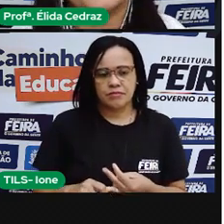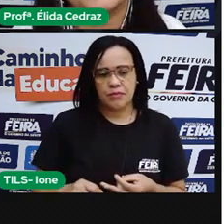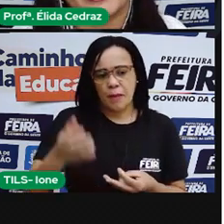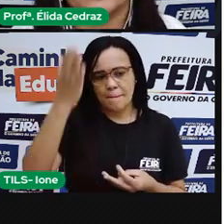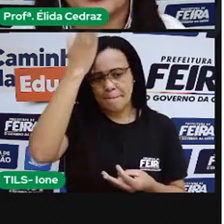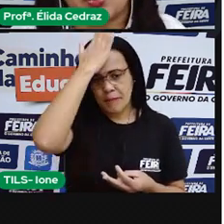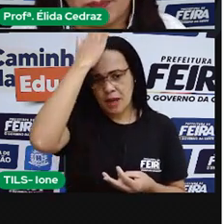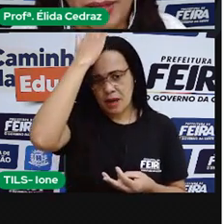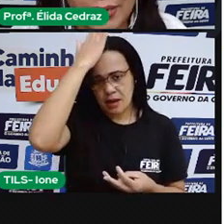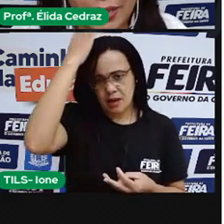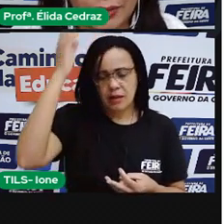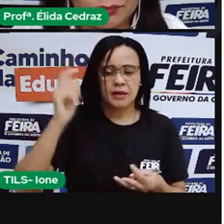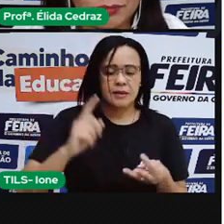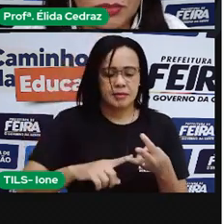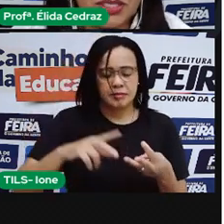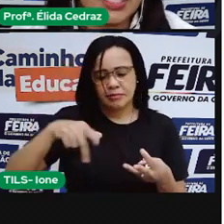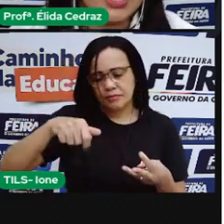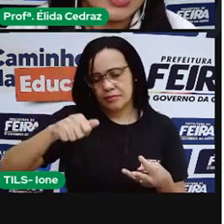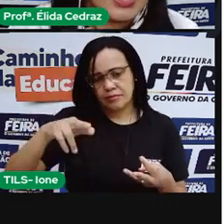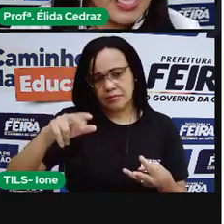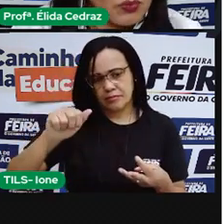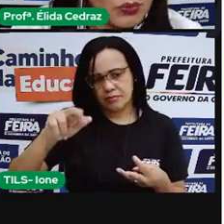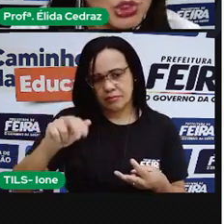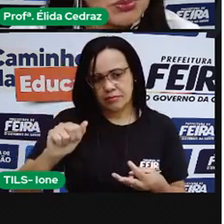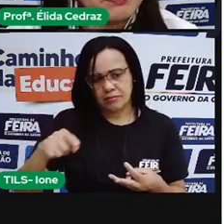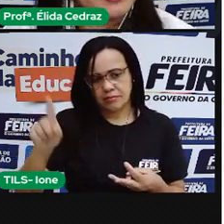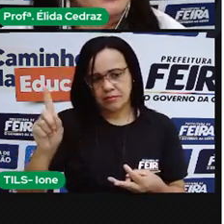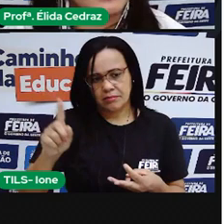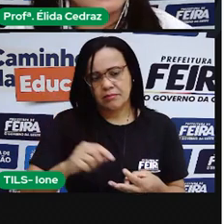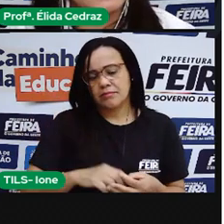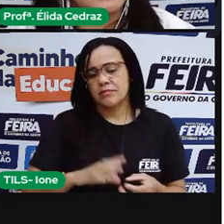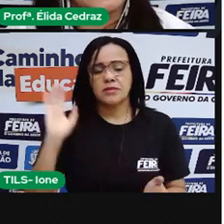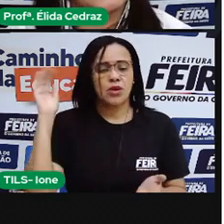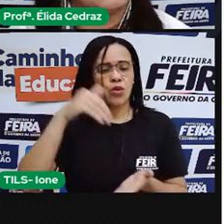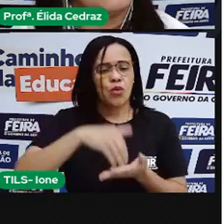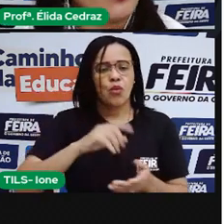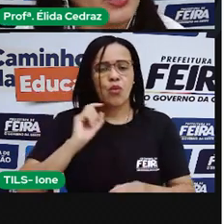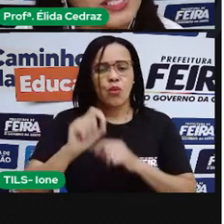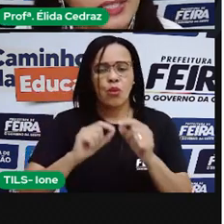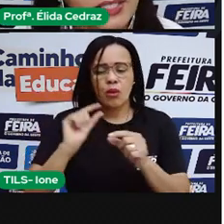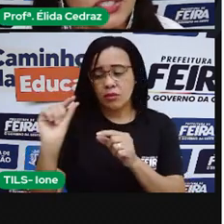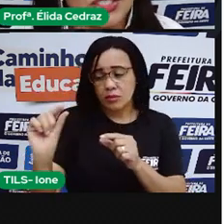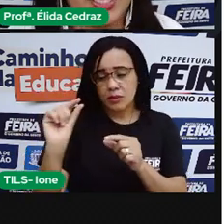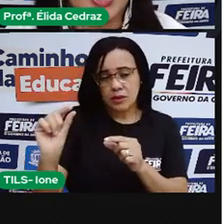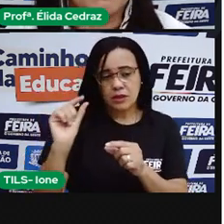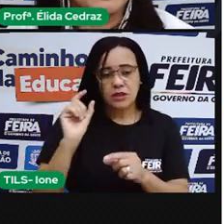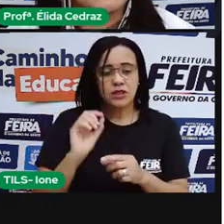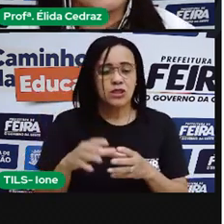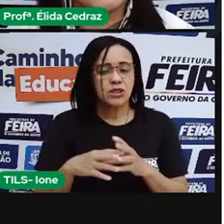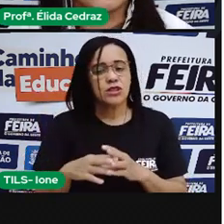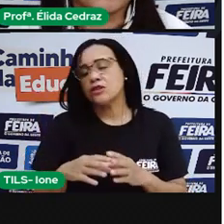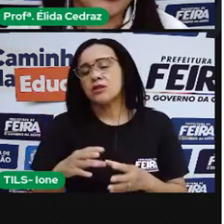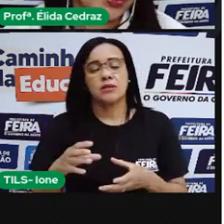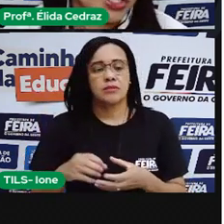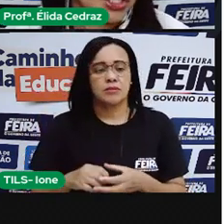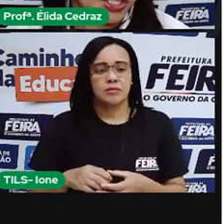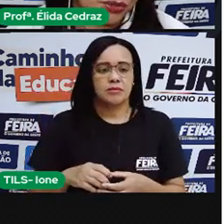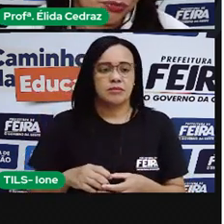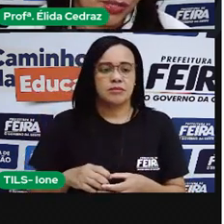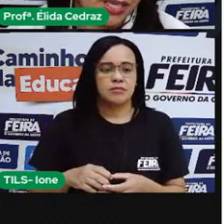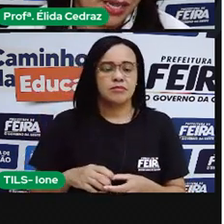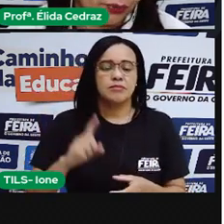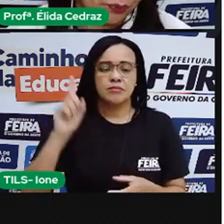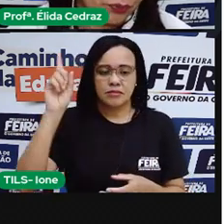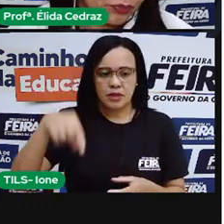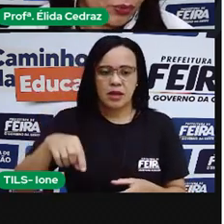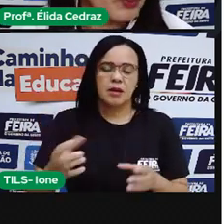o estado do Pará. E a última pequenininha ali, o Octante, representando o Distrito